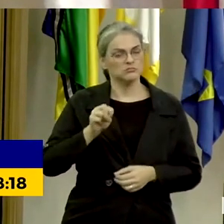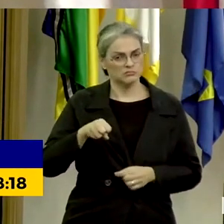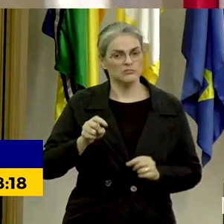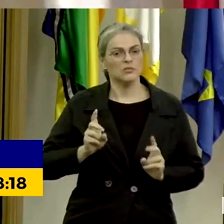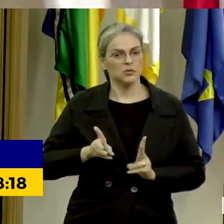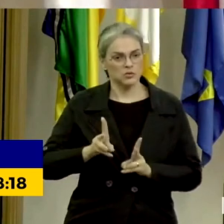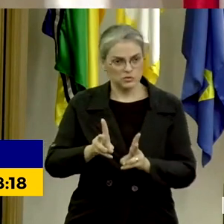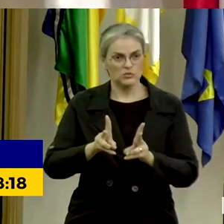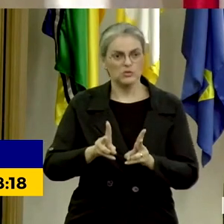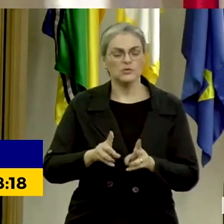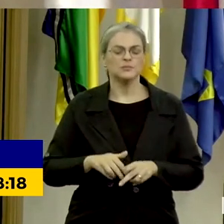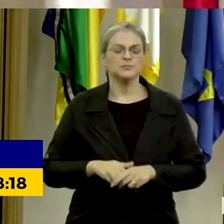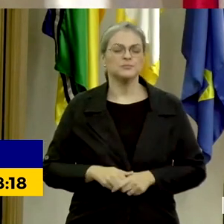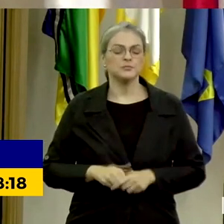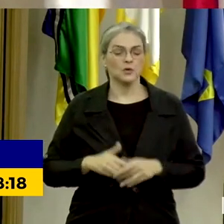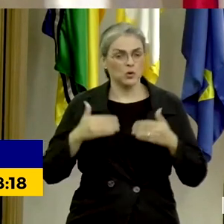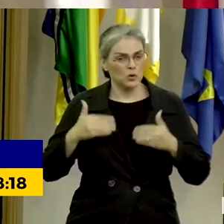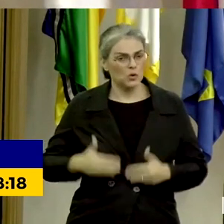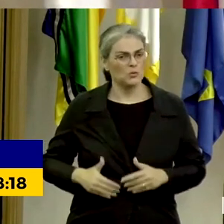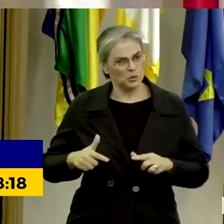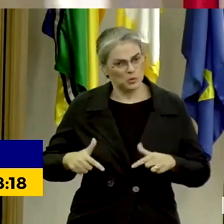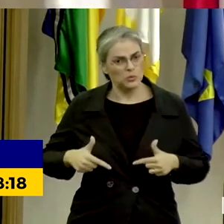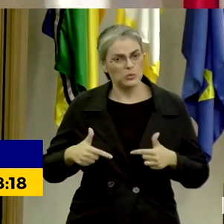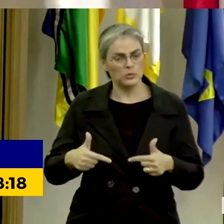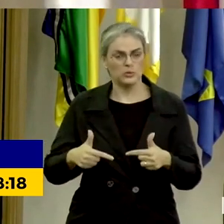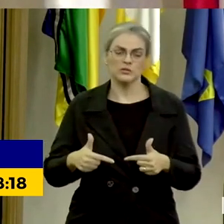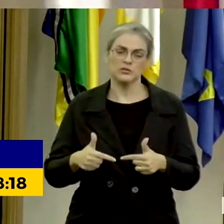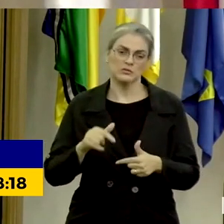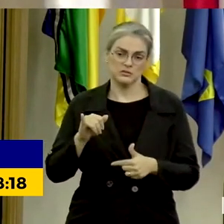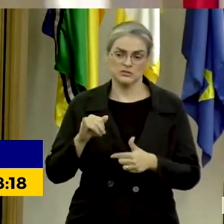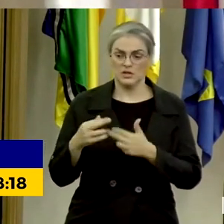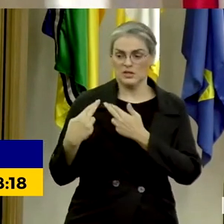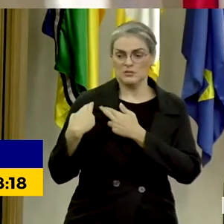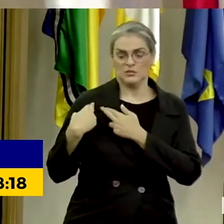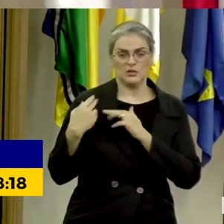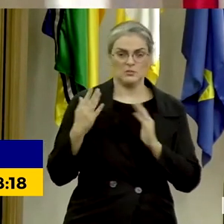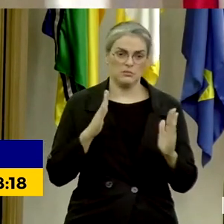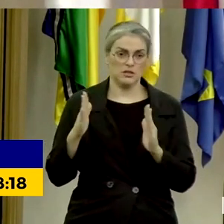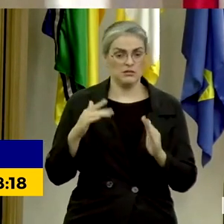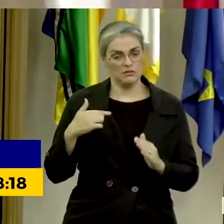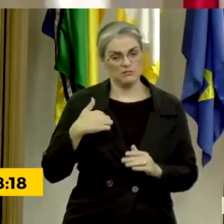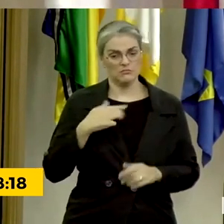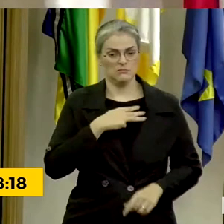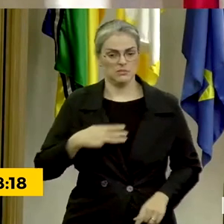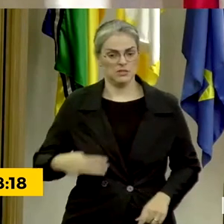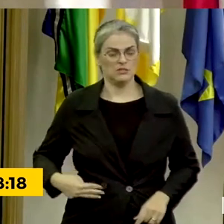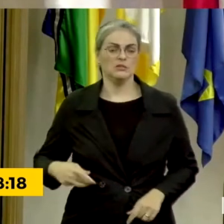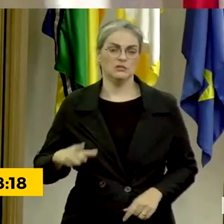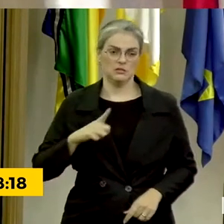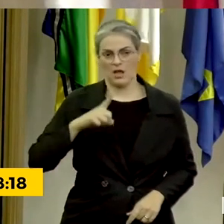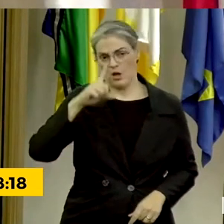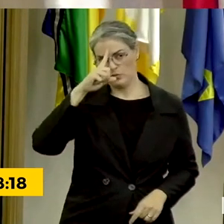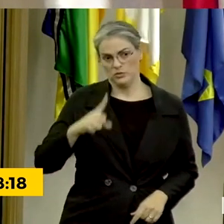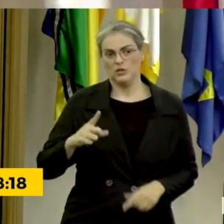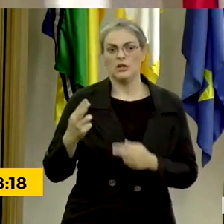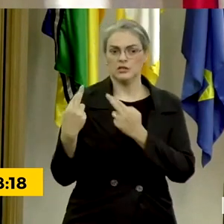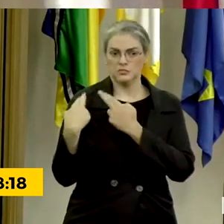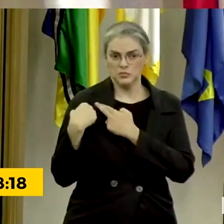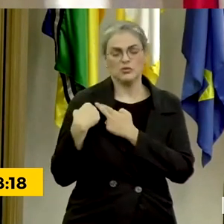tomando as atitudes necessárias na condição que nos é dada enquanto ministro de Estado, com a autoridade que temos,